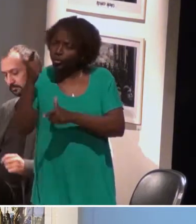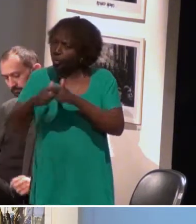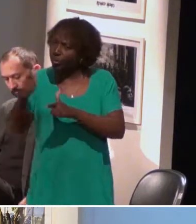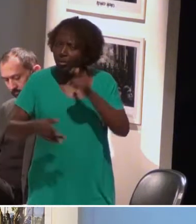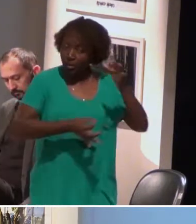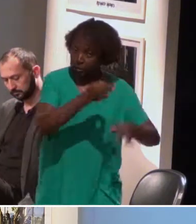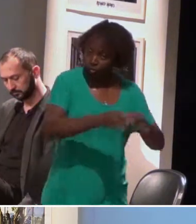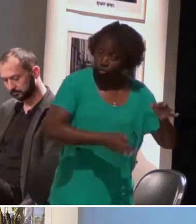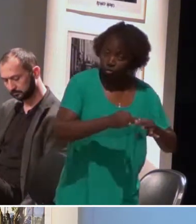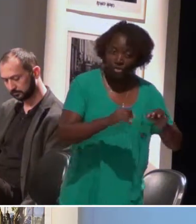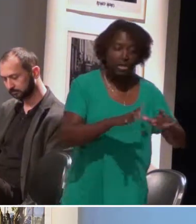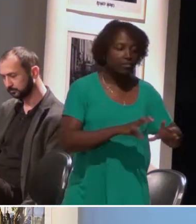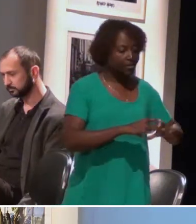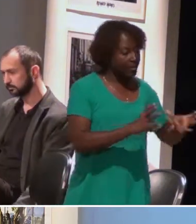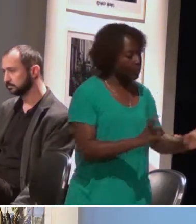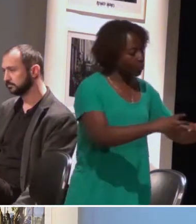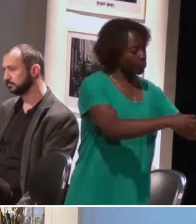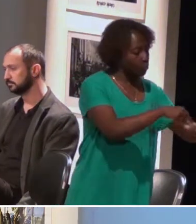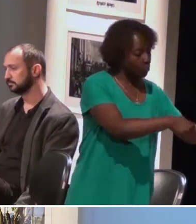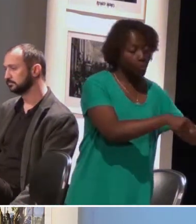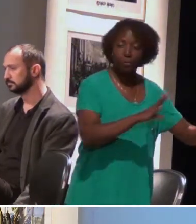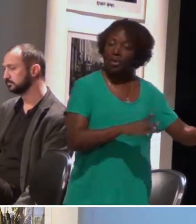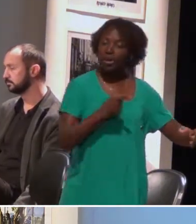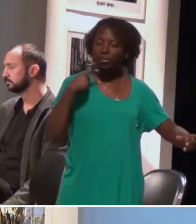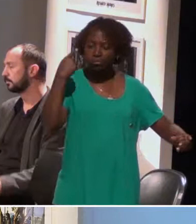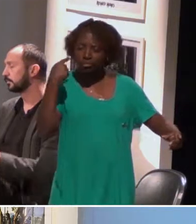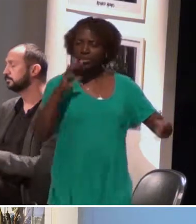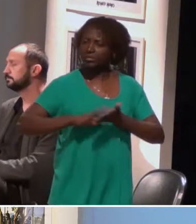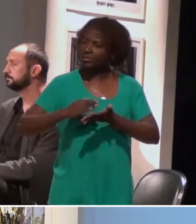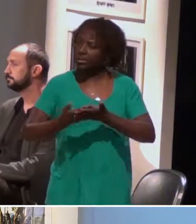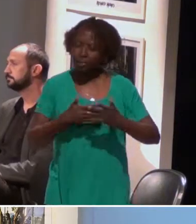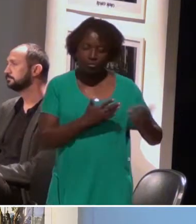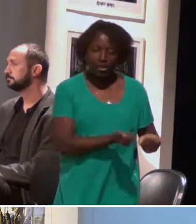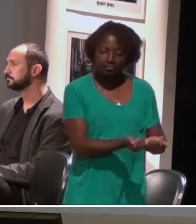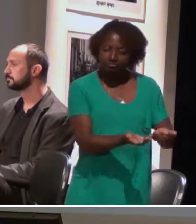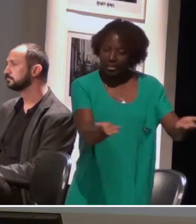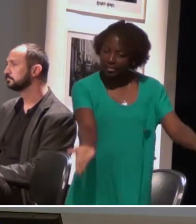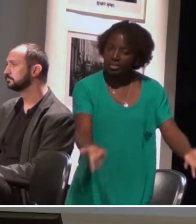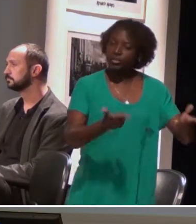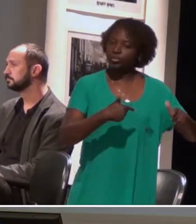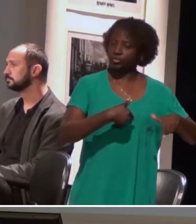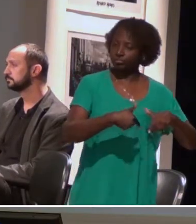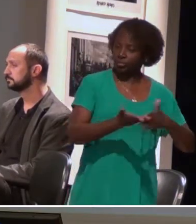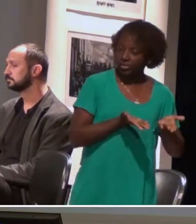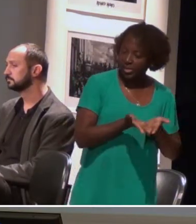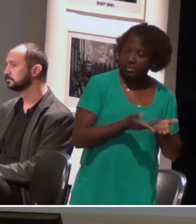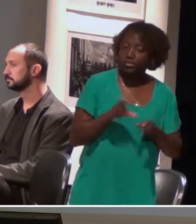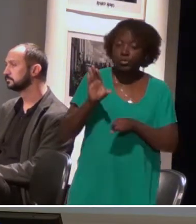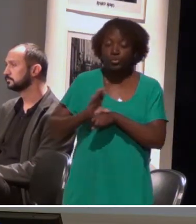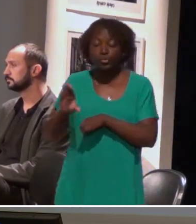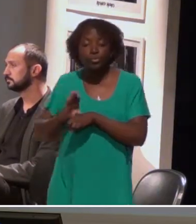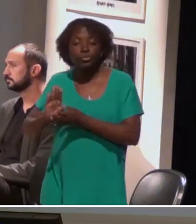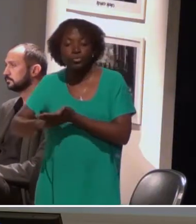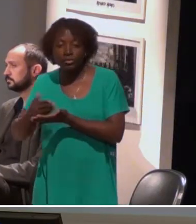na Justiça, vai ter uma equipe lá da Defensoria, com vários advogados e intérpretes, para a gente fazer esse multirão. A gente também deu um curso para os intérpretes de